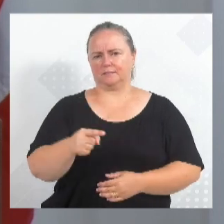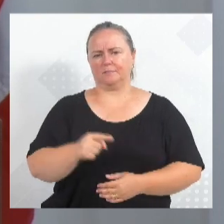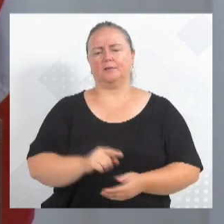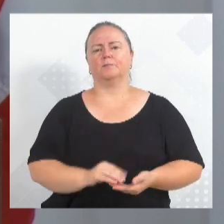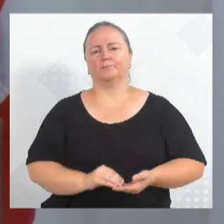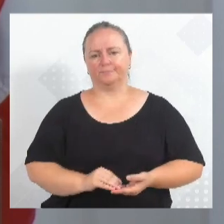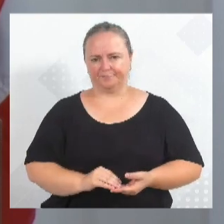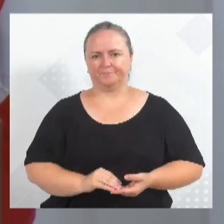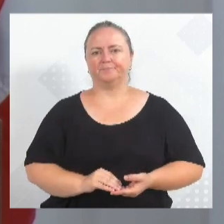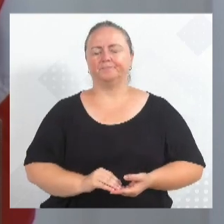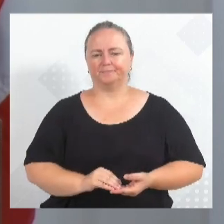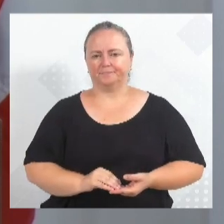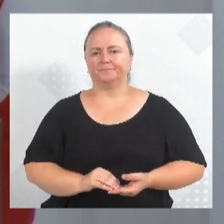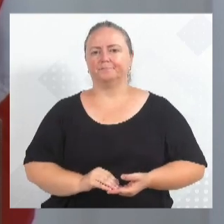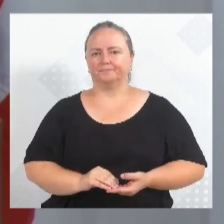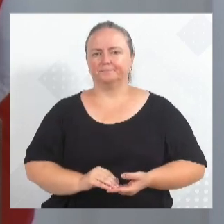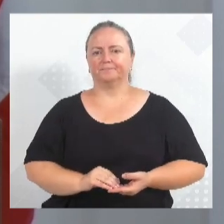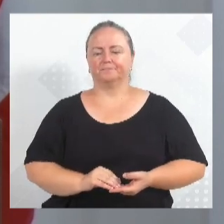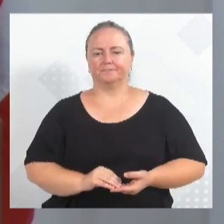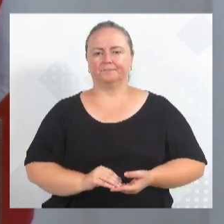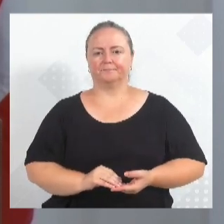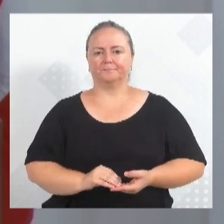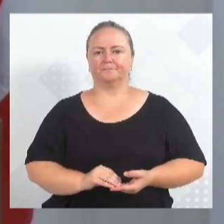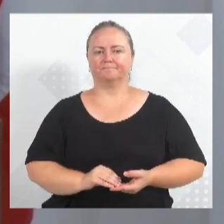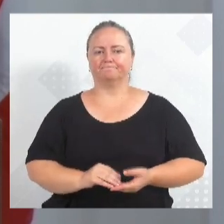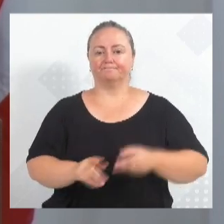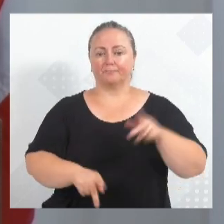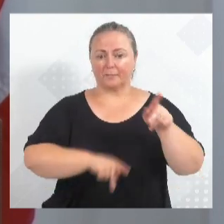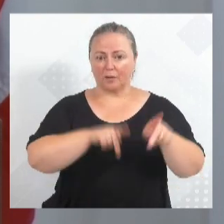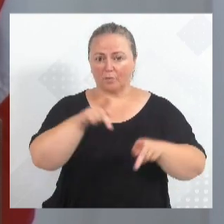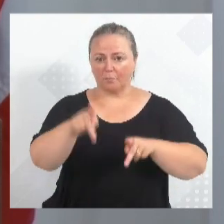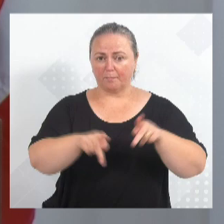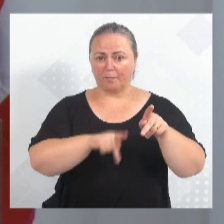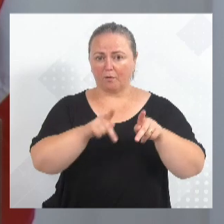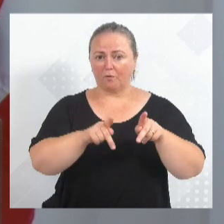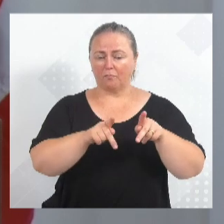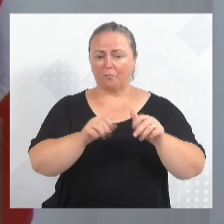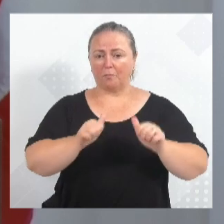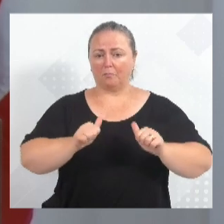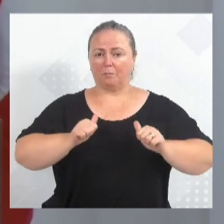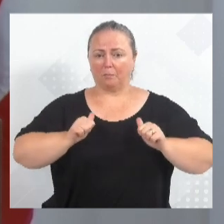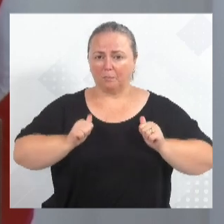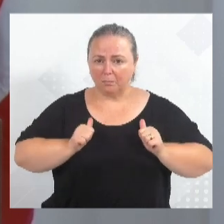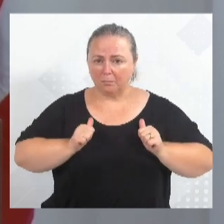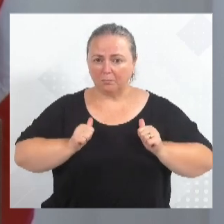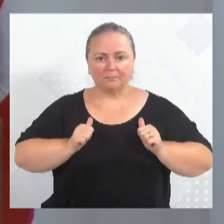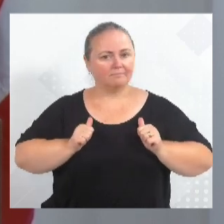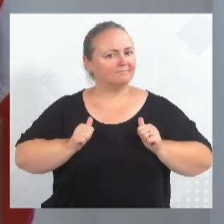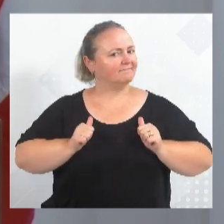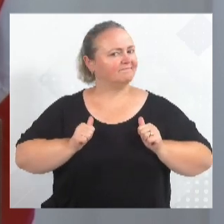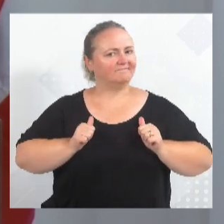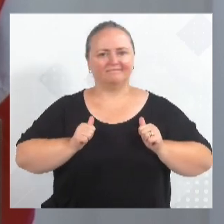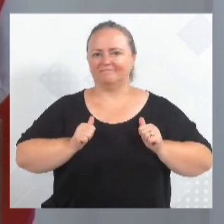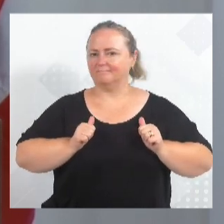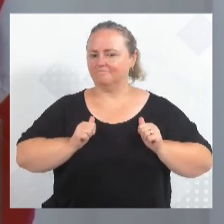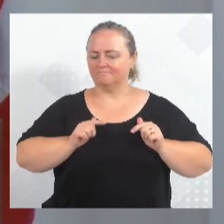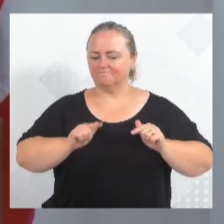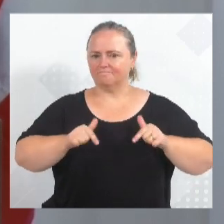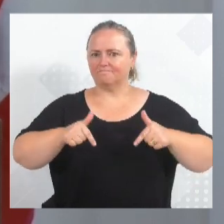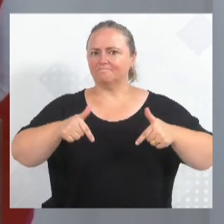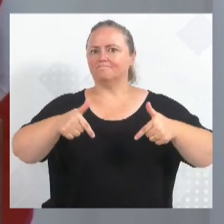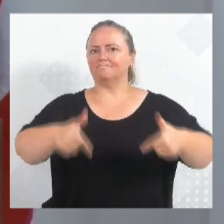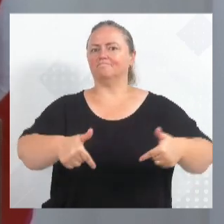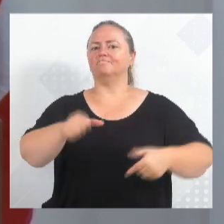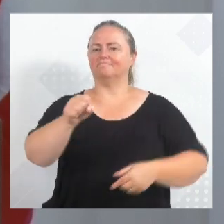Então, uma demonstração que o povo não está dormindo, o povo está acordado, mas tem que estar dessa